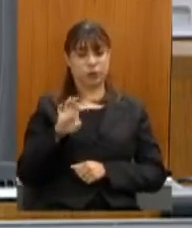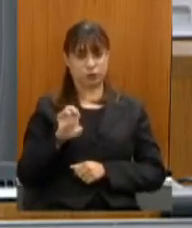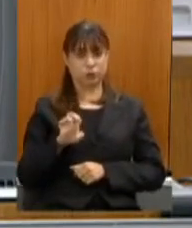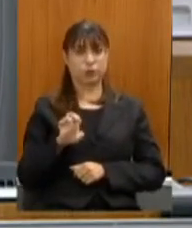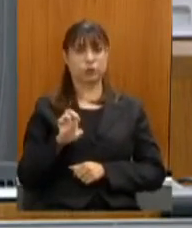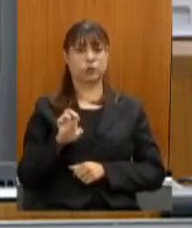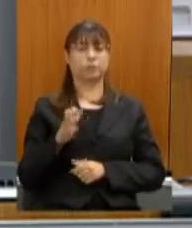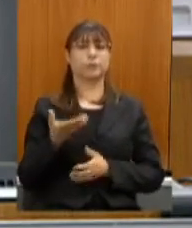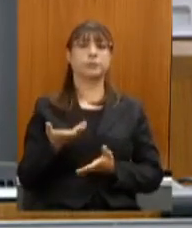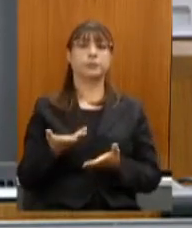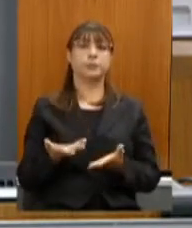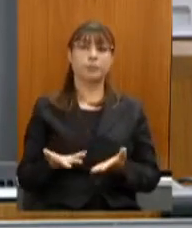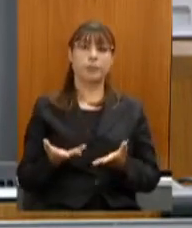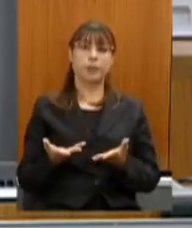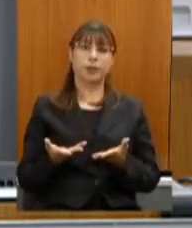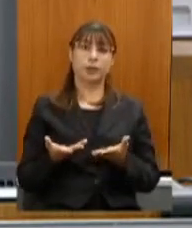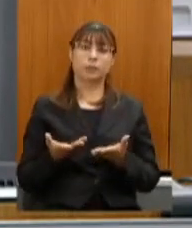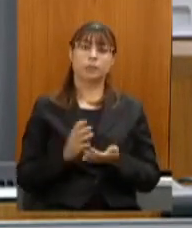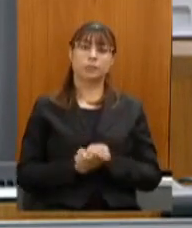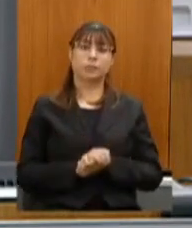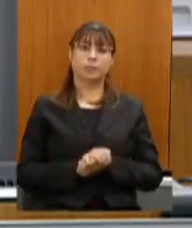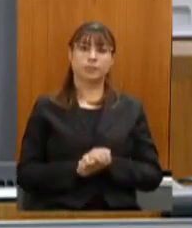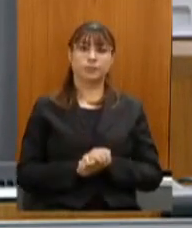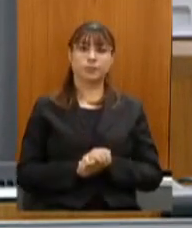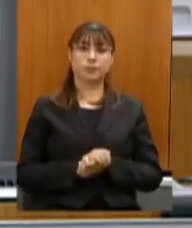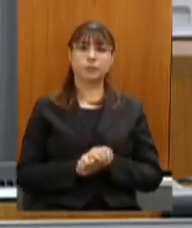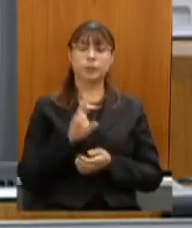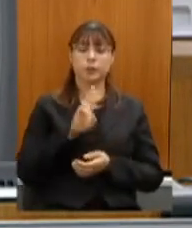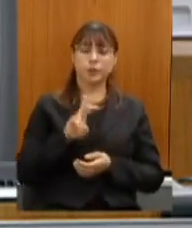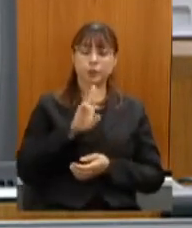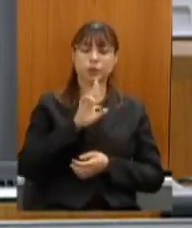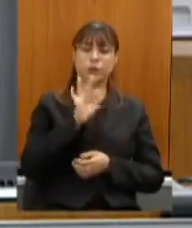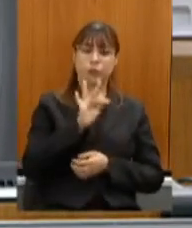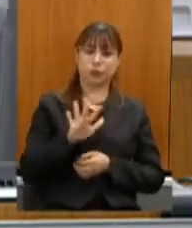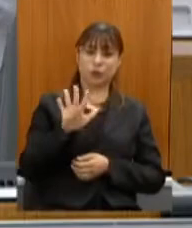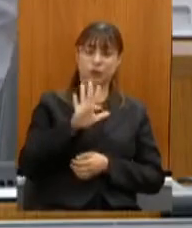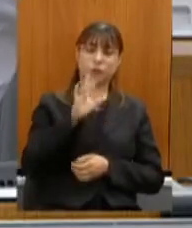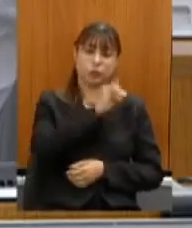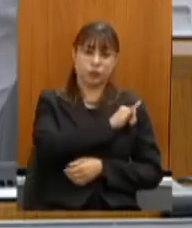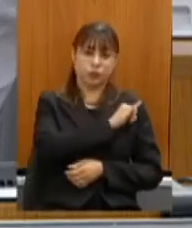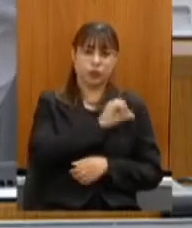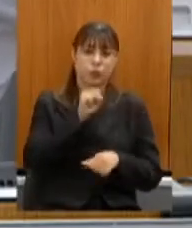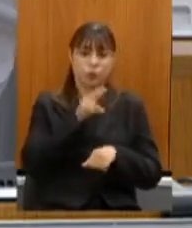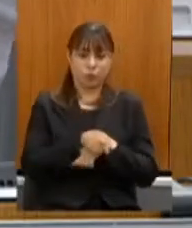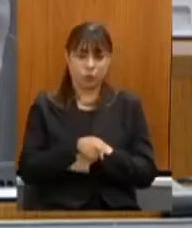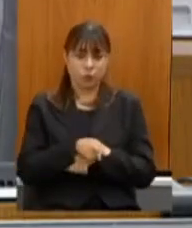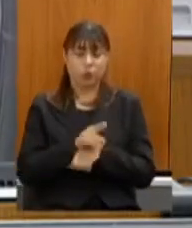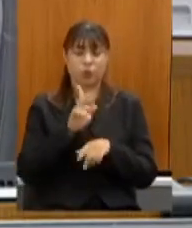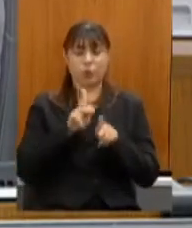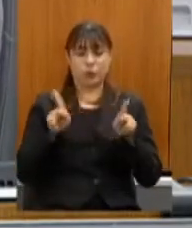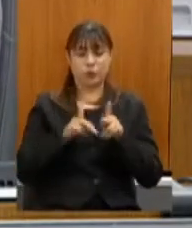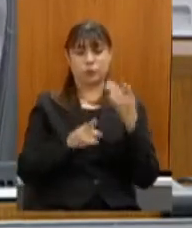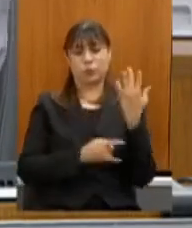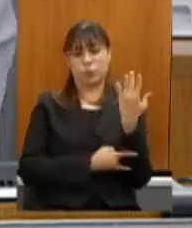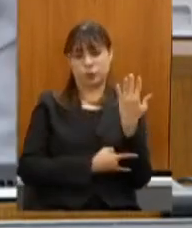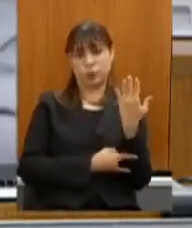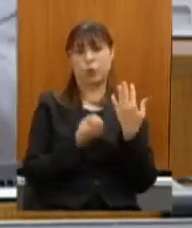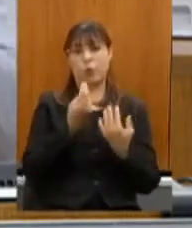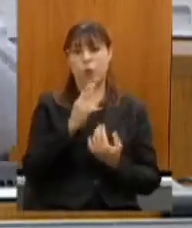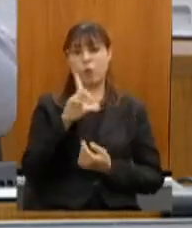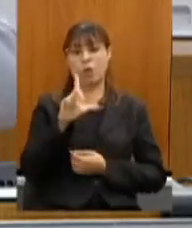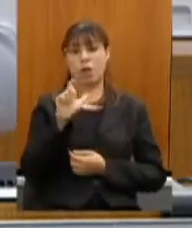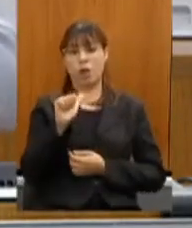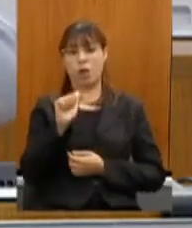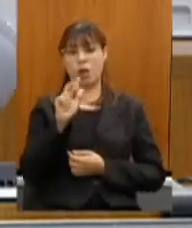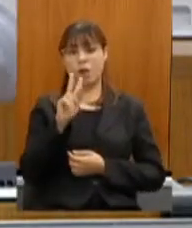esse recurso então junta a Universidade Federal do Rio de Janeiro contrata os professores da UFMG ou de Lavras ou de